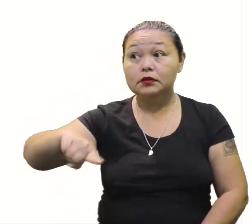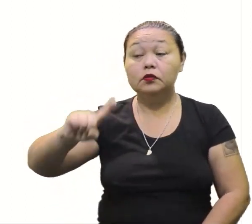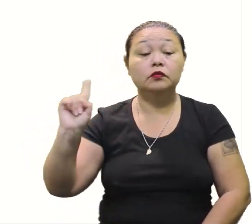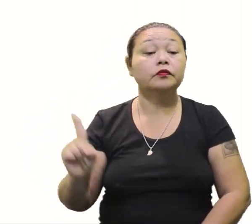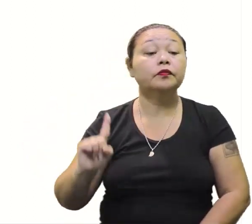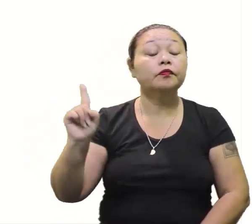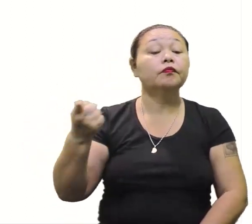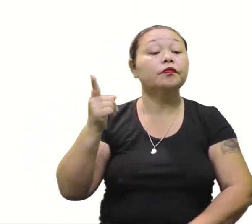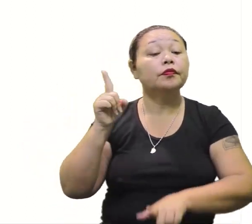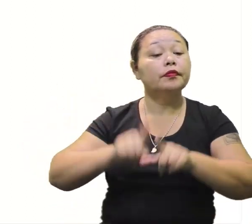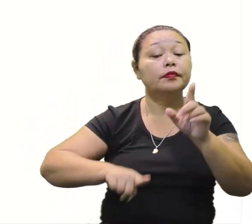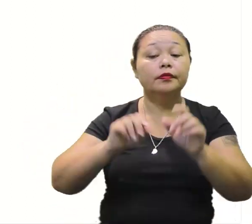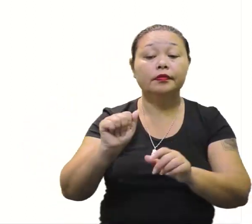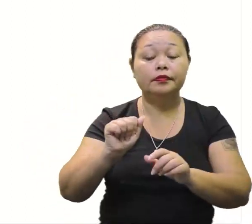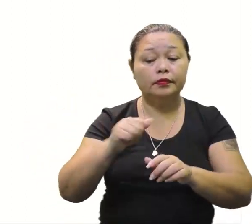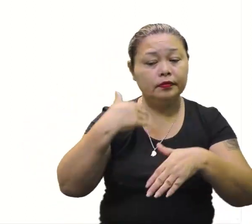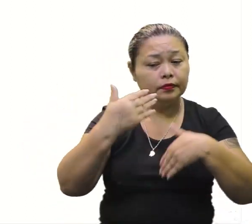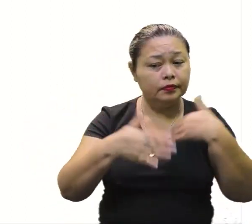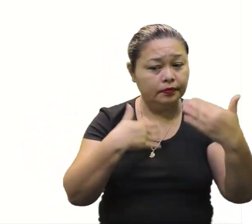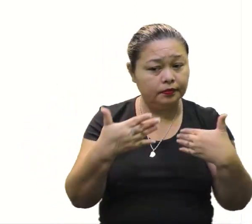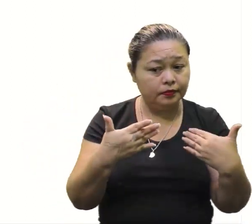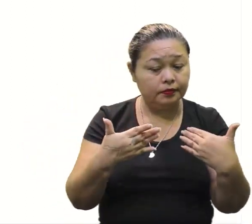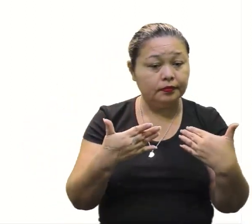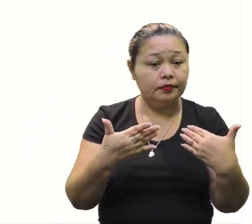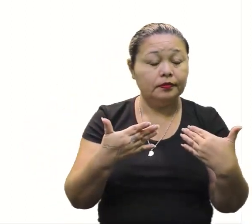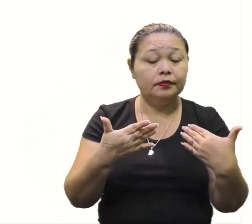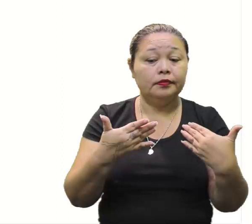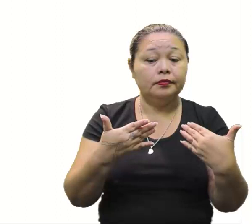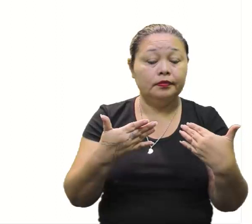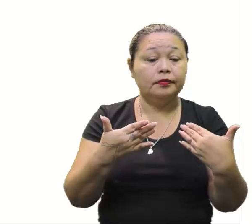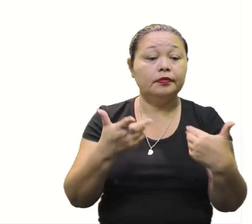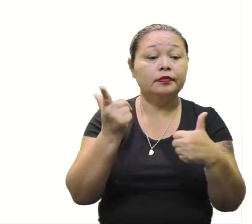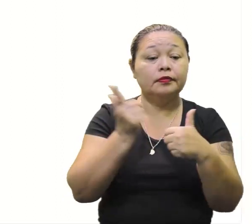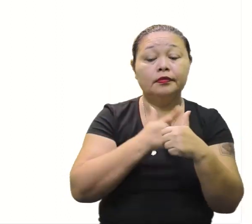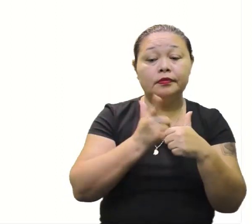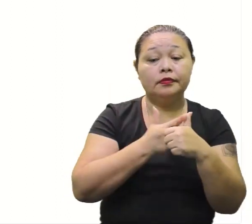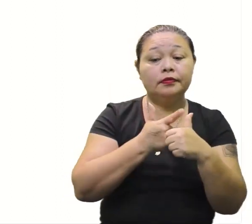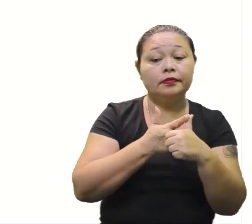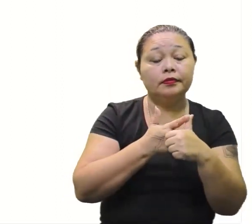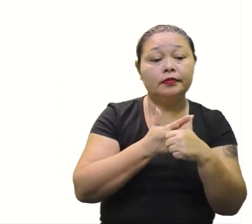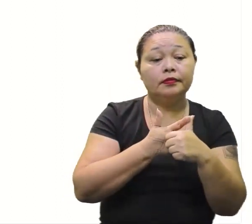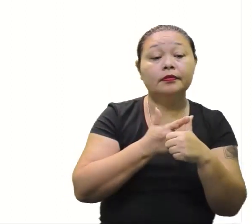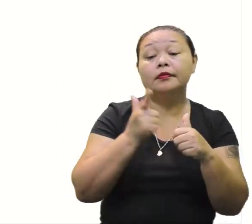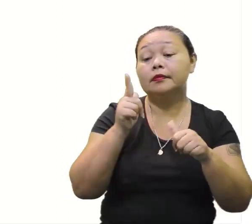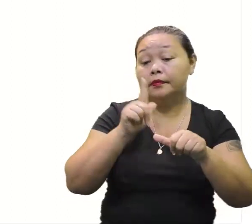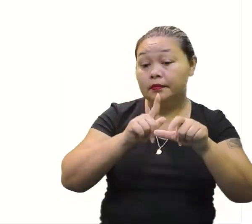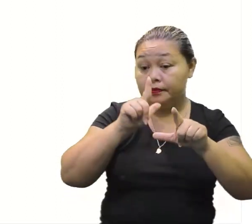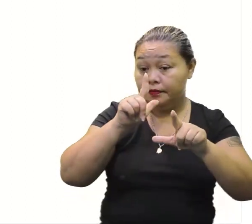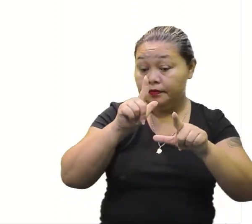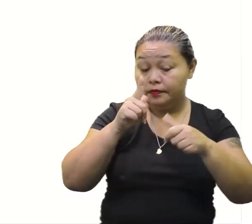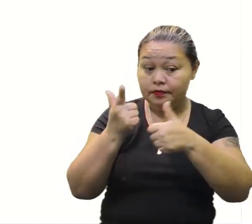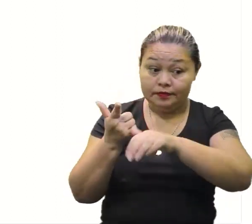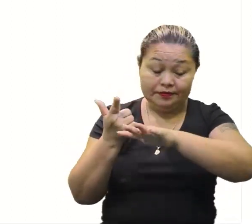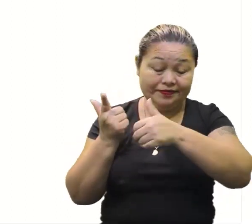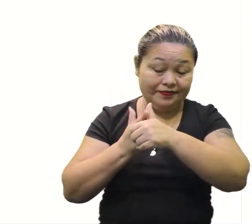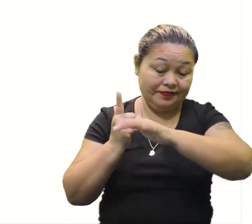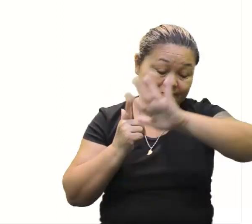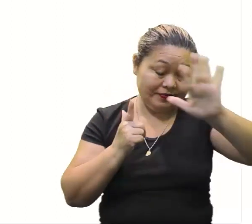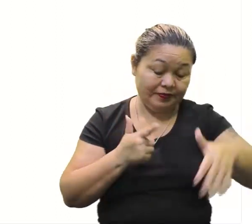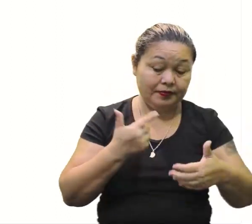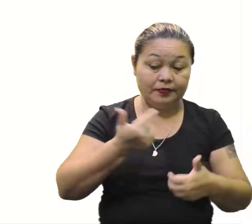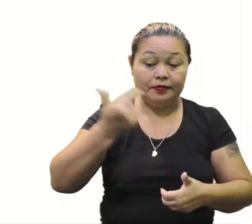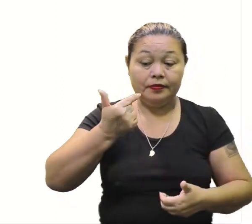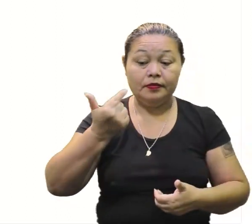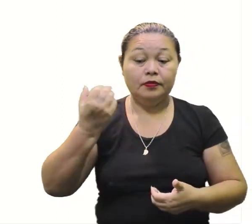vamos fazer o processo, né? Do passo a passo. Vamos lá. Primeiro termo tem as letras no primeiro membro e no segundo